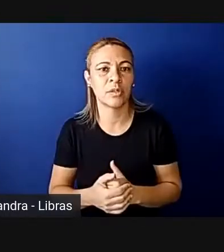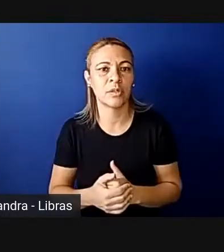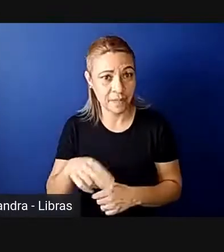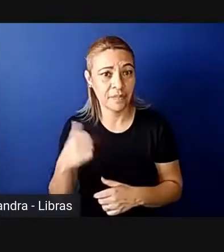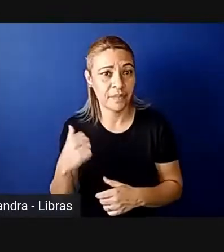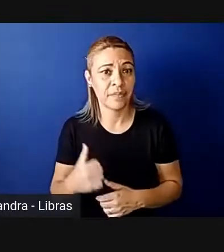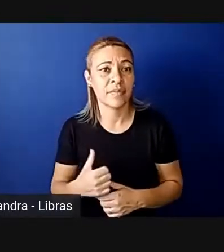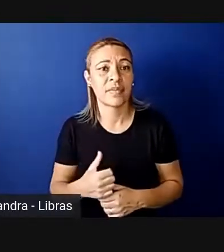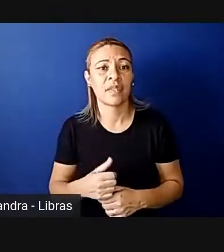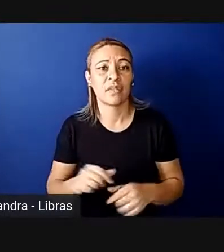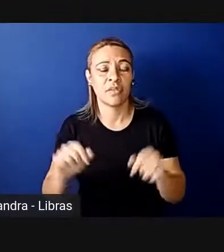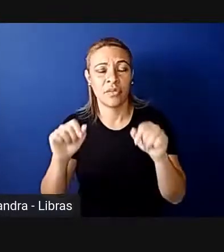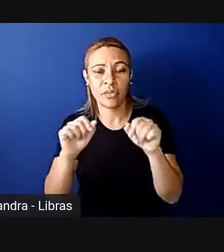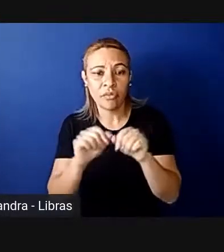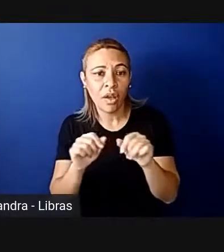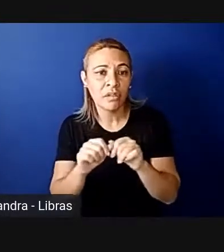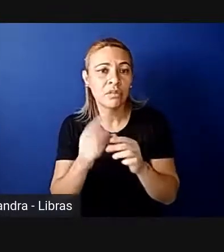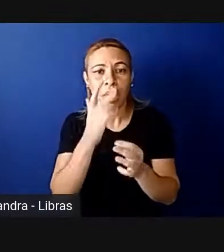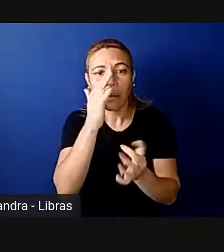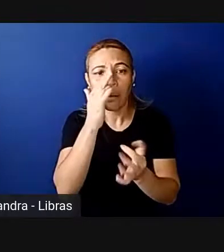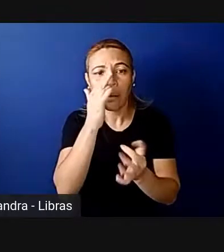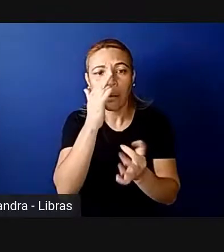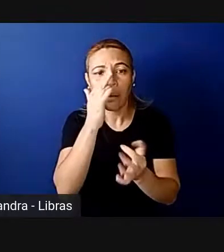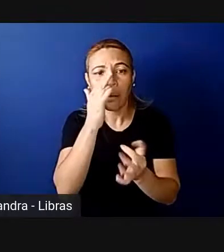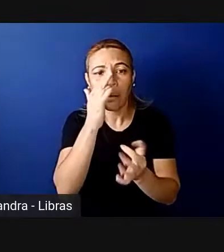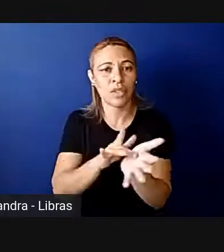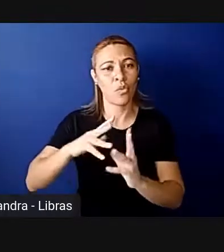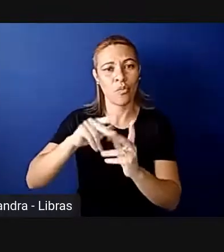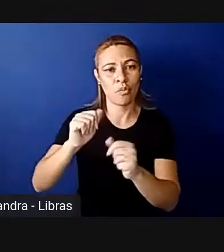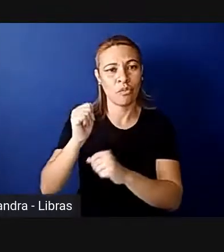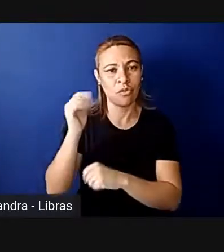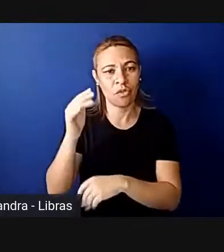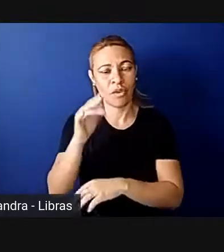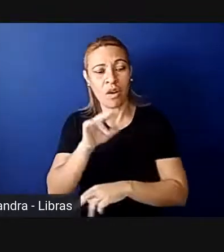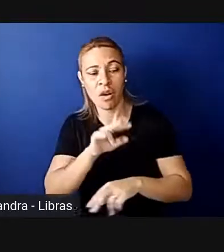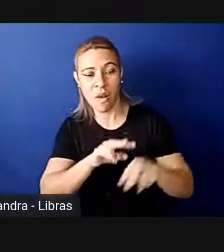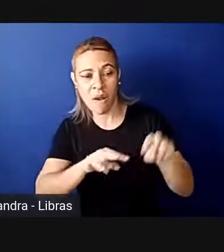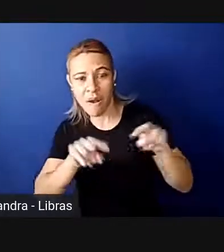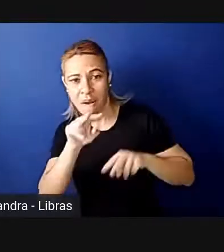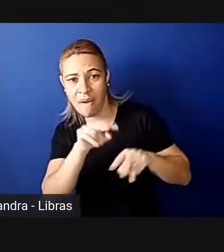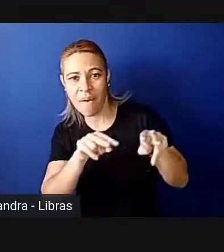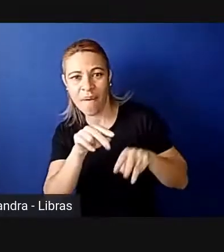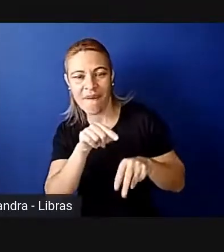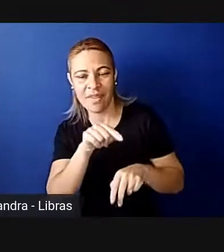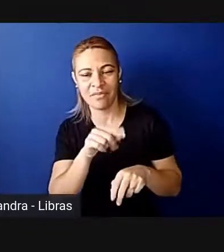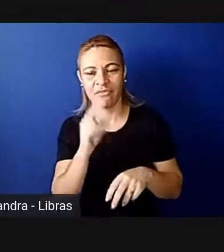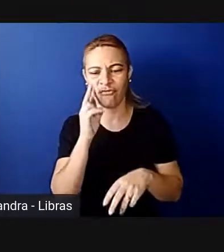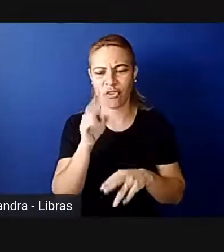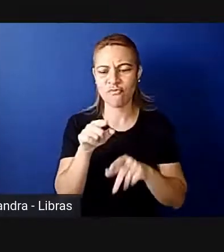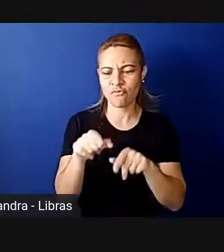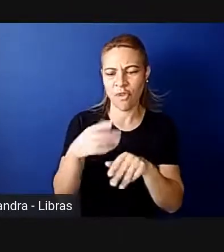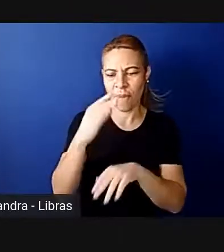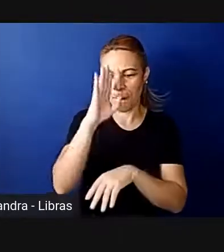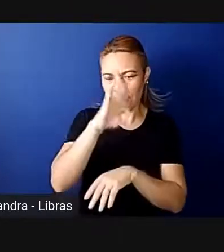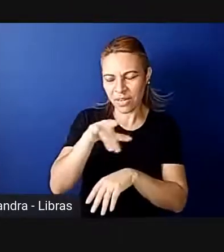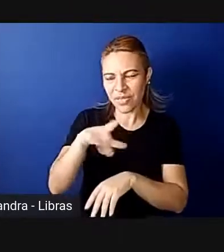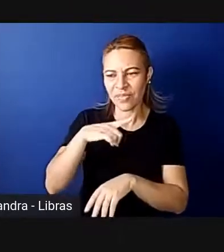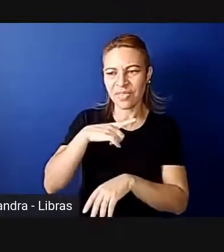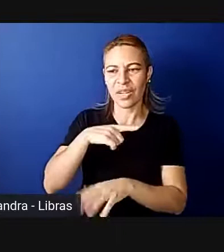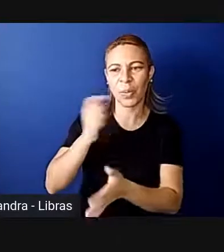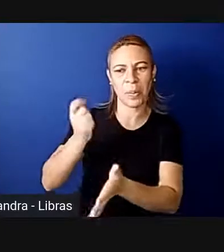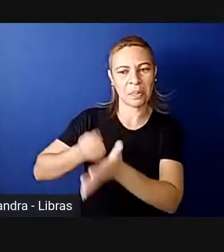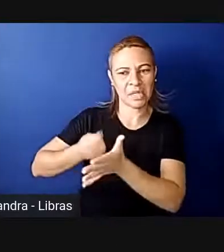fazendo de conta para a comunidade internacional que a gente estava cumprindo a nossa obrigação internacional, porque o Brasil tem a obrigação internacional por ser